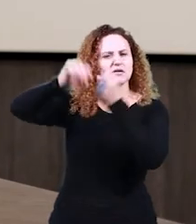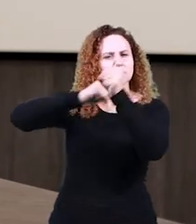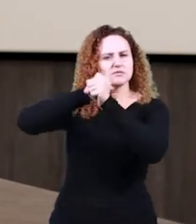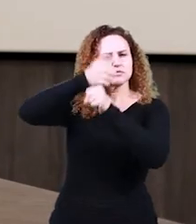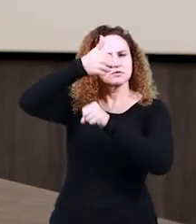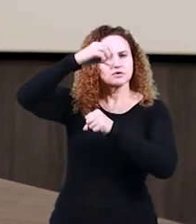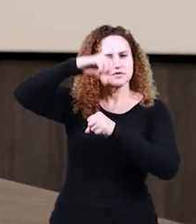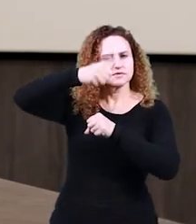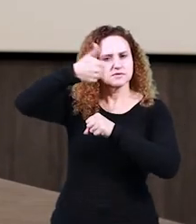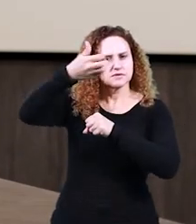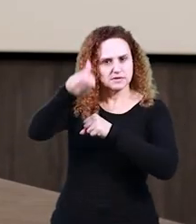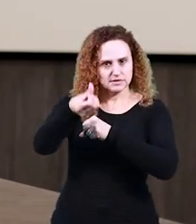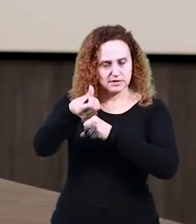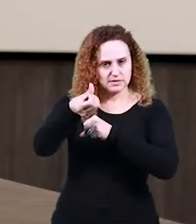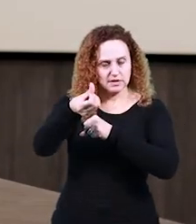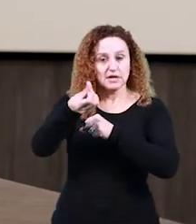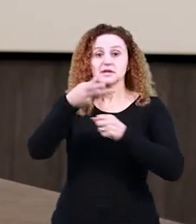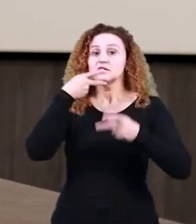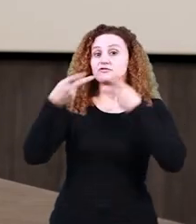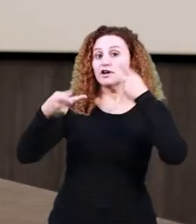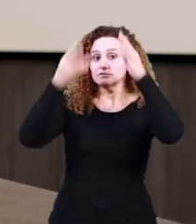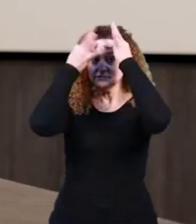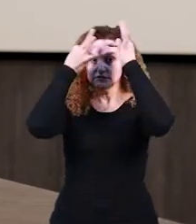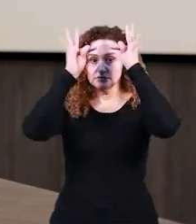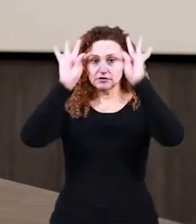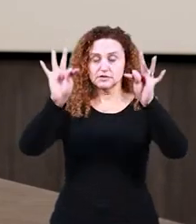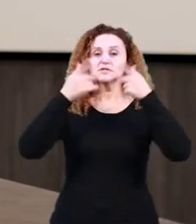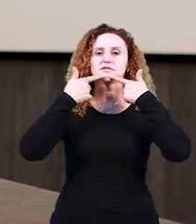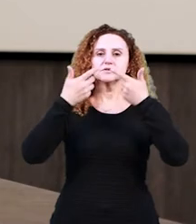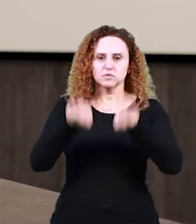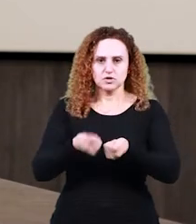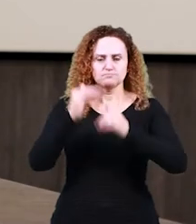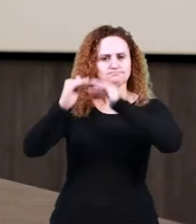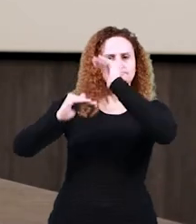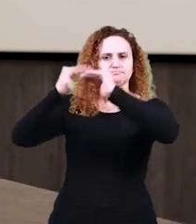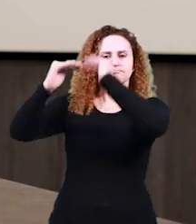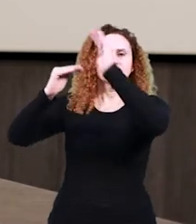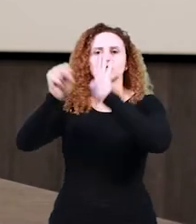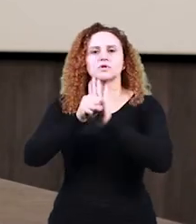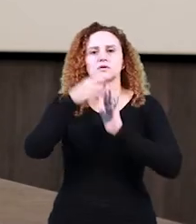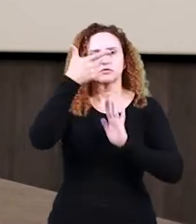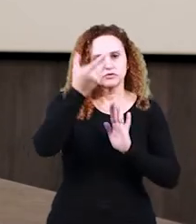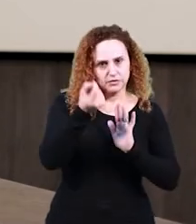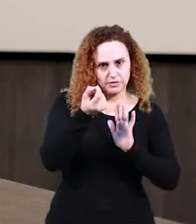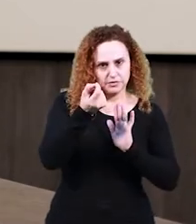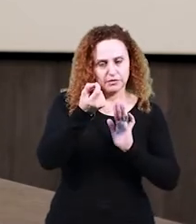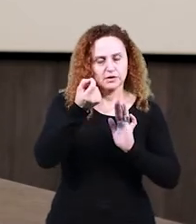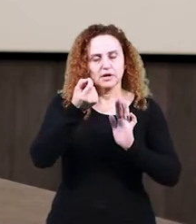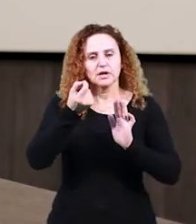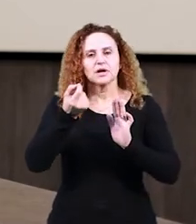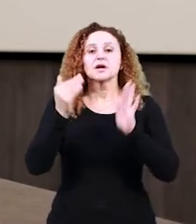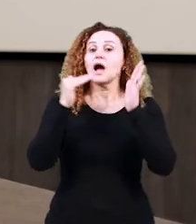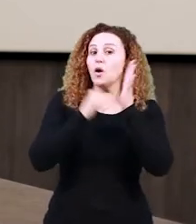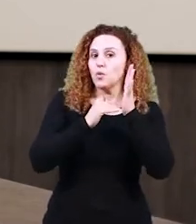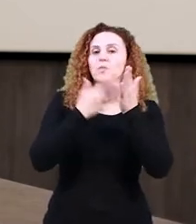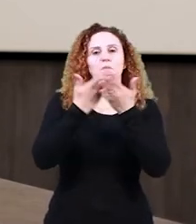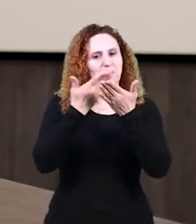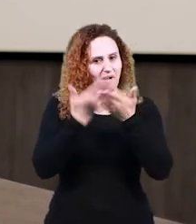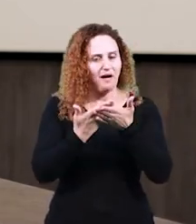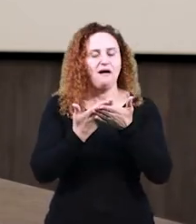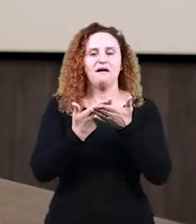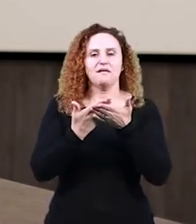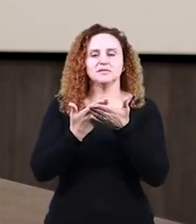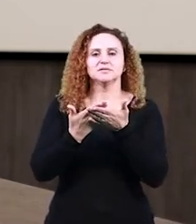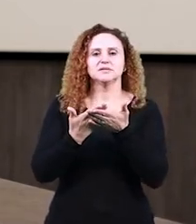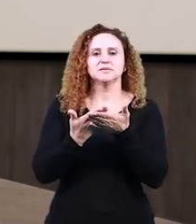1916. Então estamos falando de teorias linguísticas que se desenvolveram no século XX. Na nossa última aula